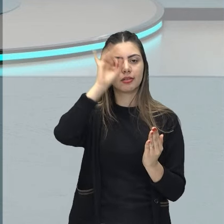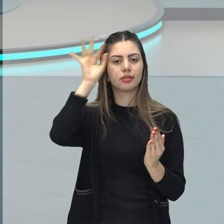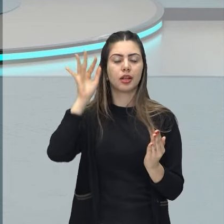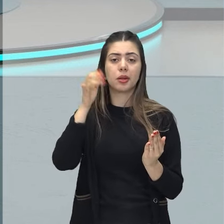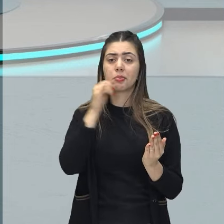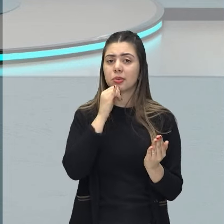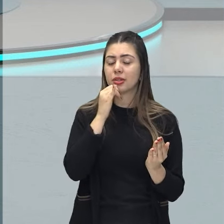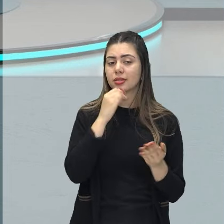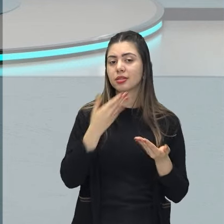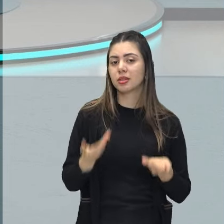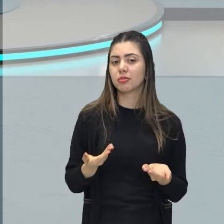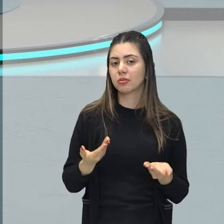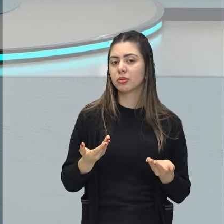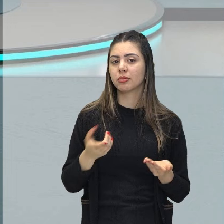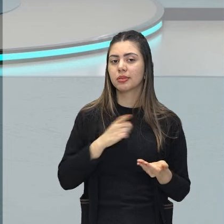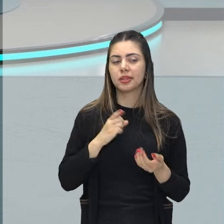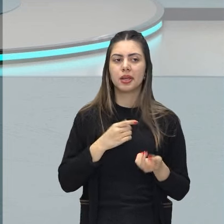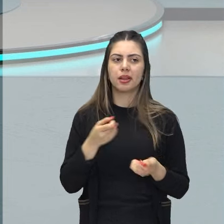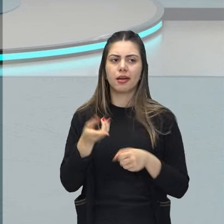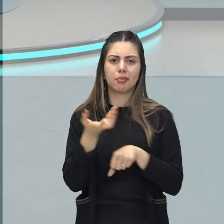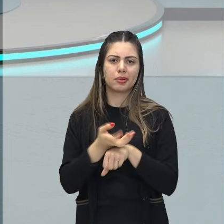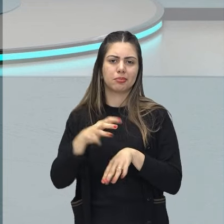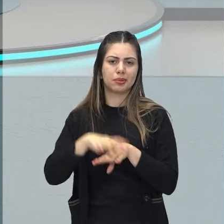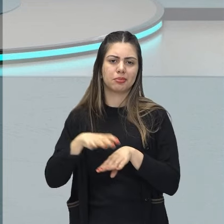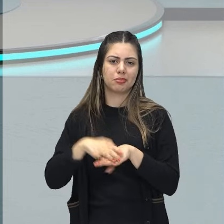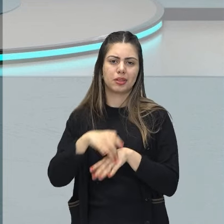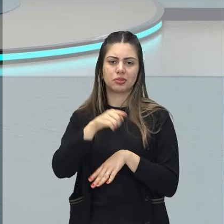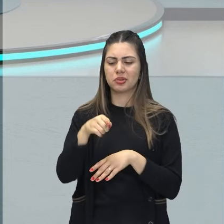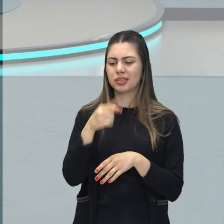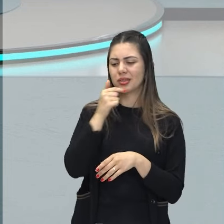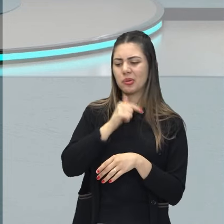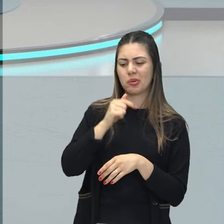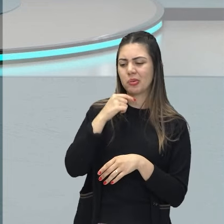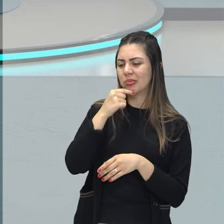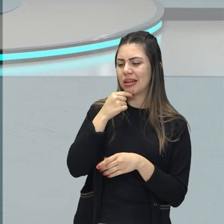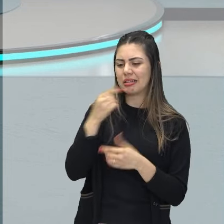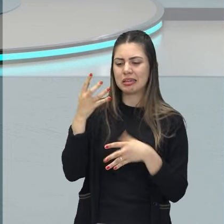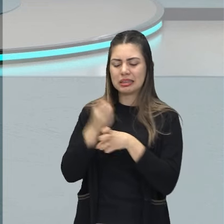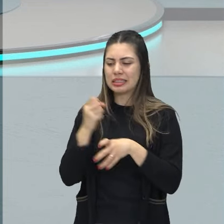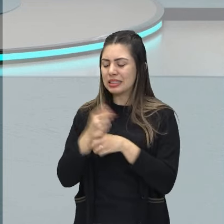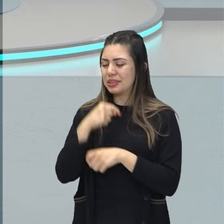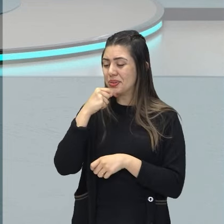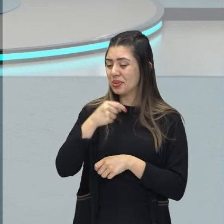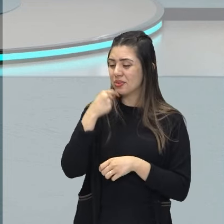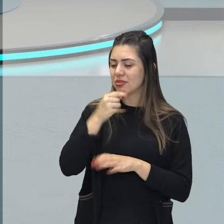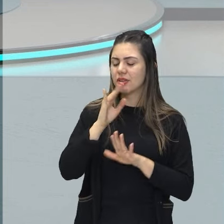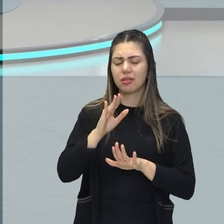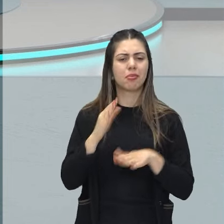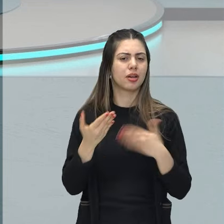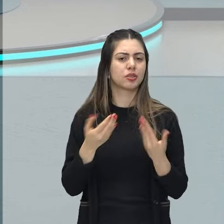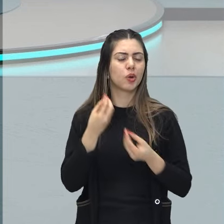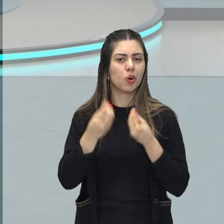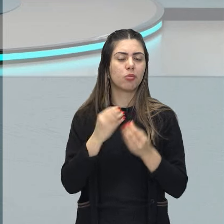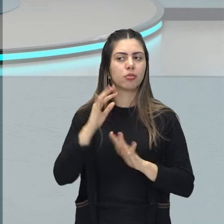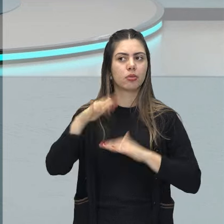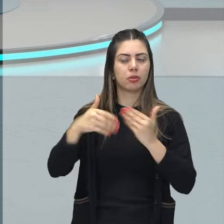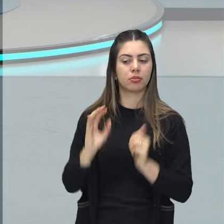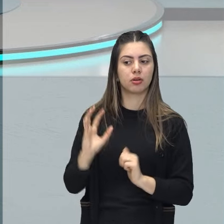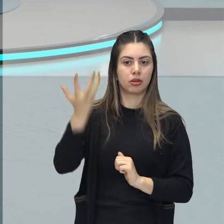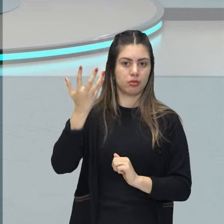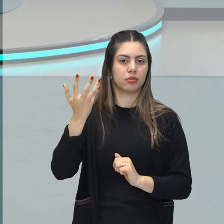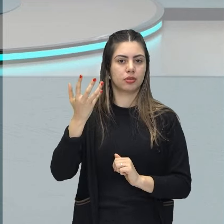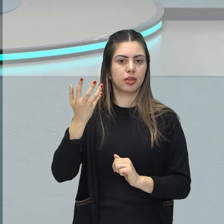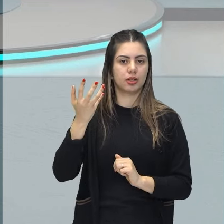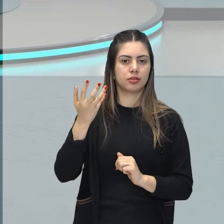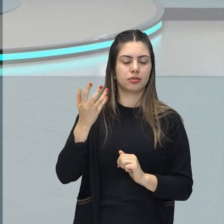por exemplo, uma questão de matemática que você não consegue resolver de forma nenhuma e aí acontece alguma coisa, um